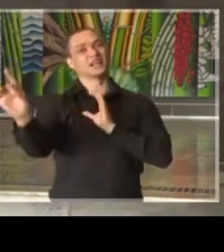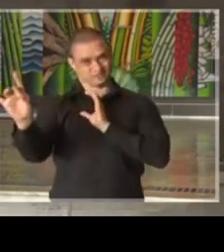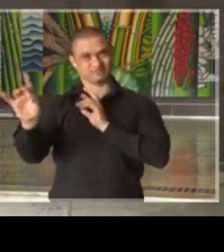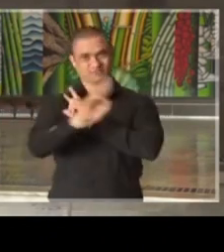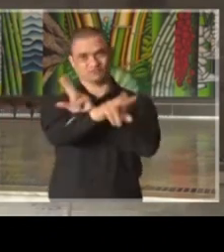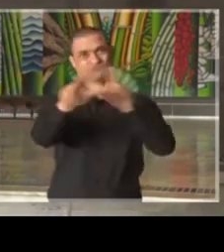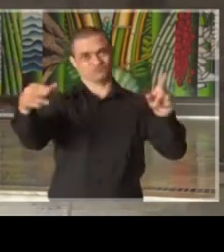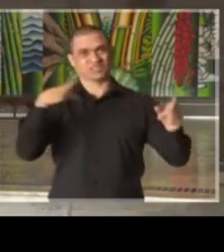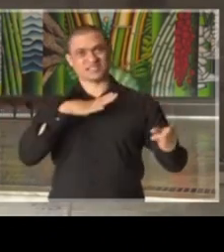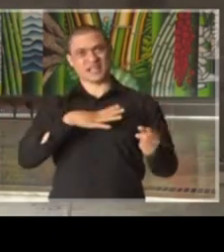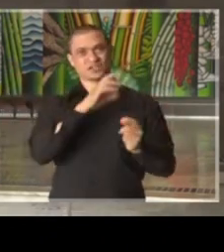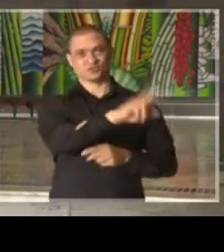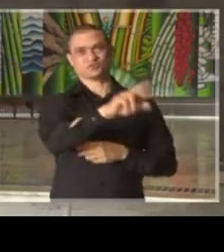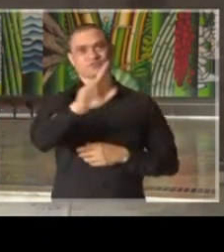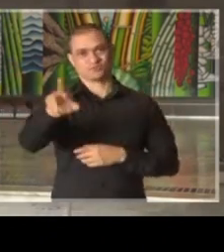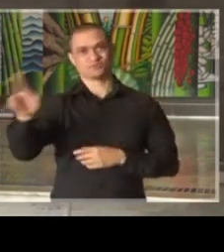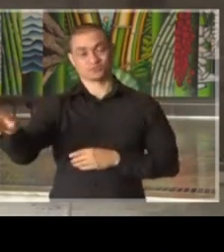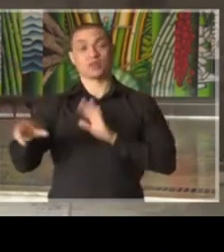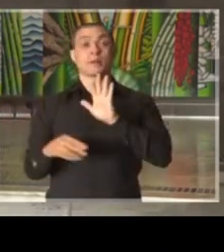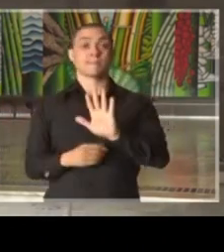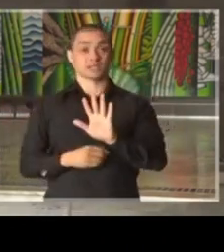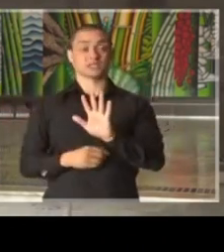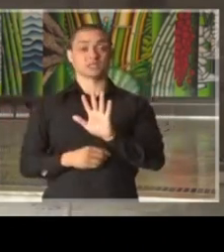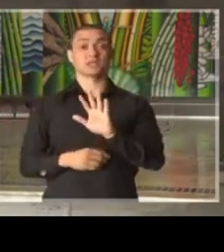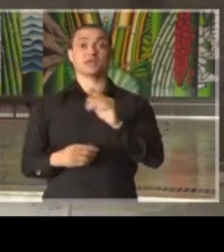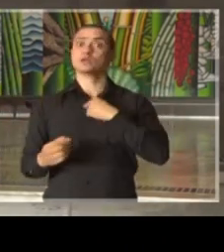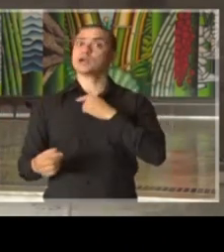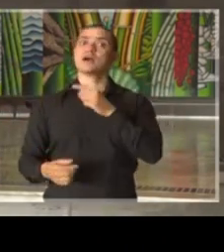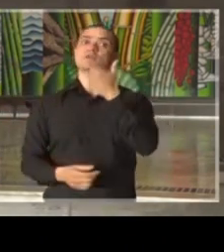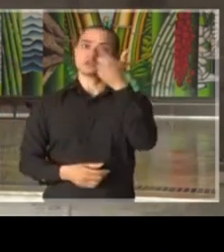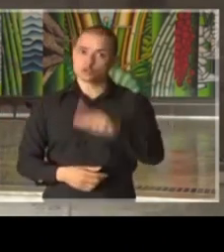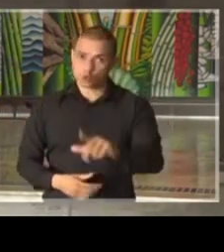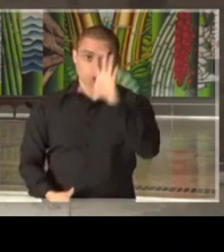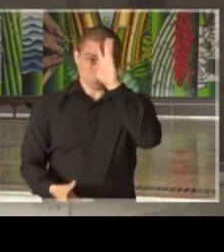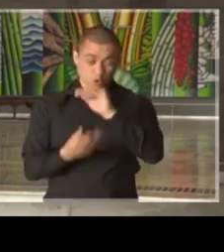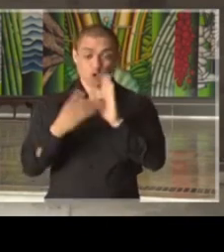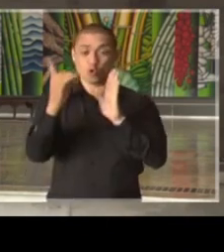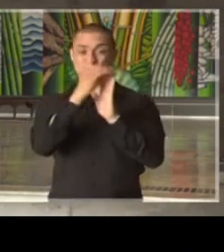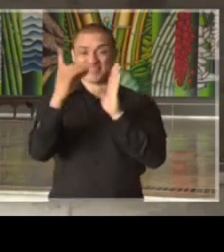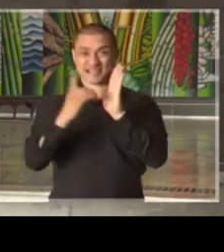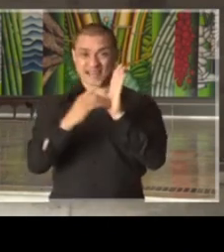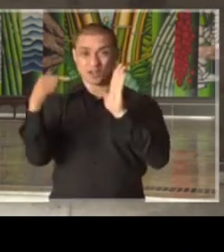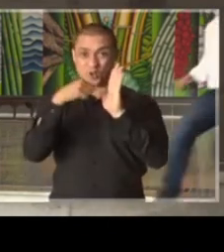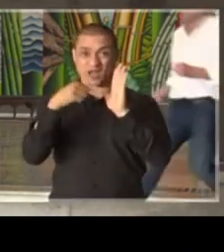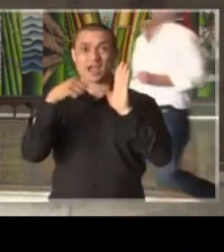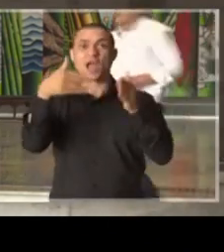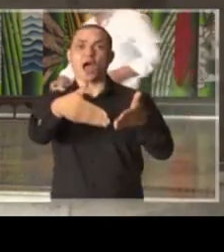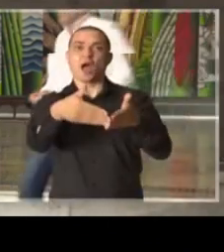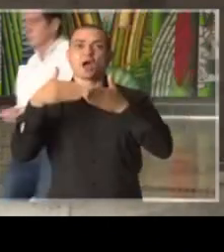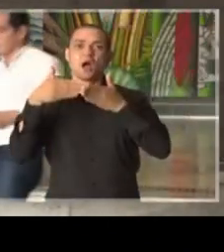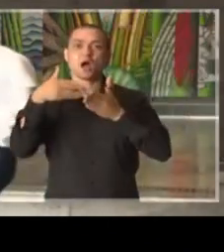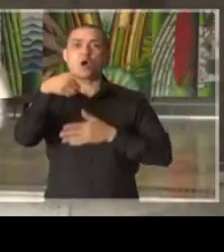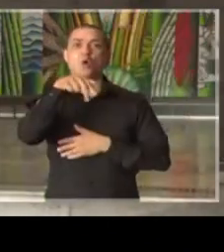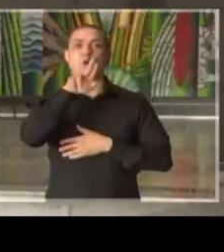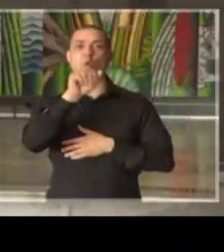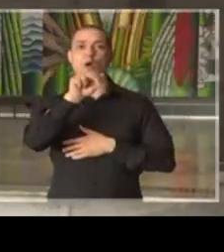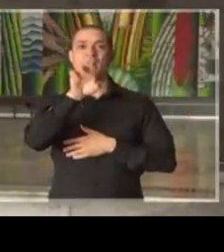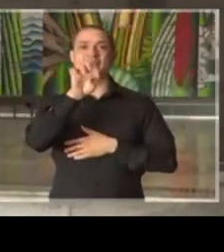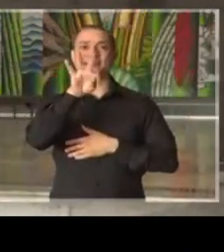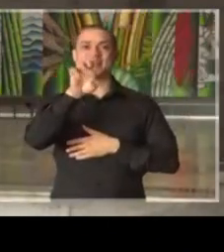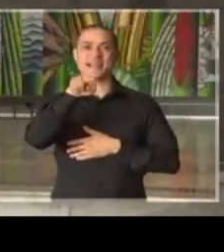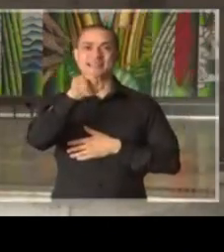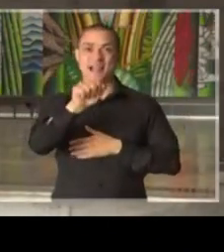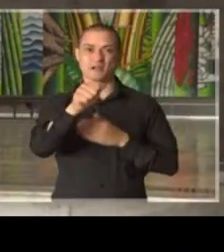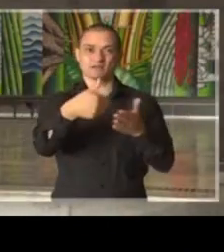das suas cidades. Mas, repito, e aí concluo, o decreto de quarentena é válido para todo o Estado